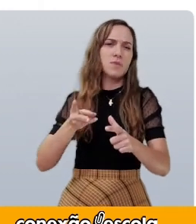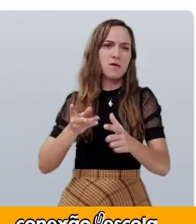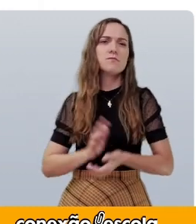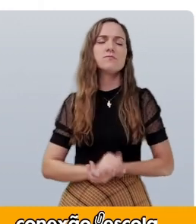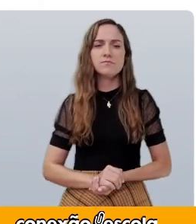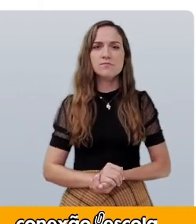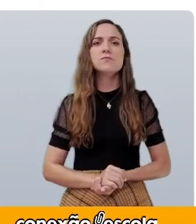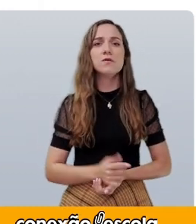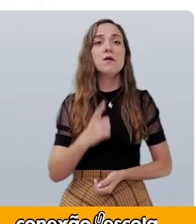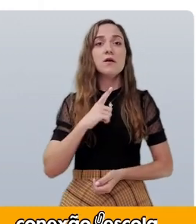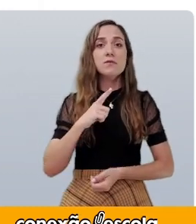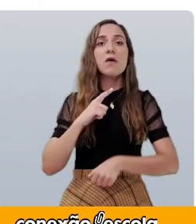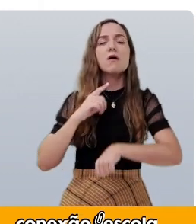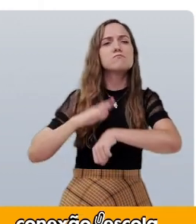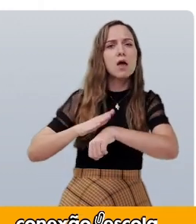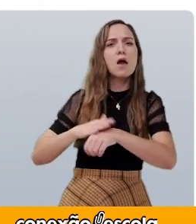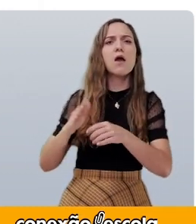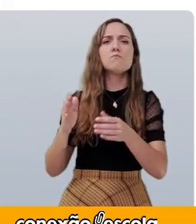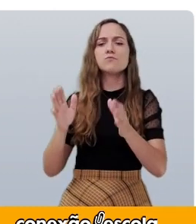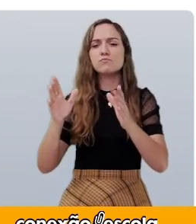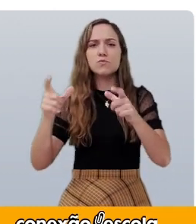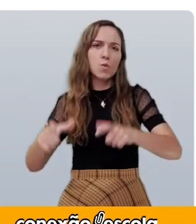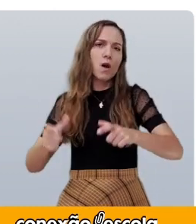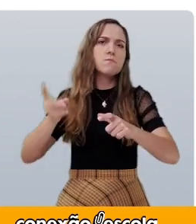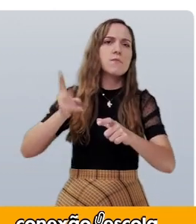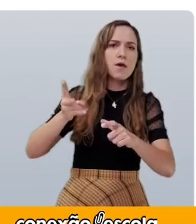em um mesmo espaço.